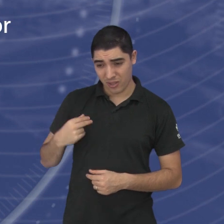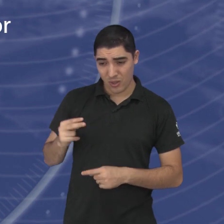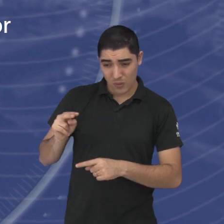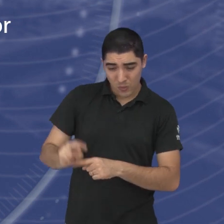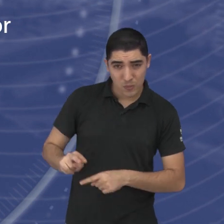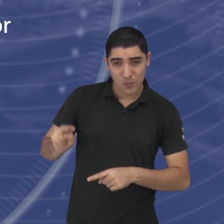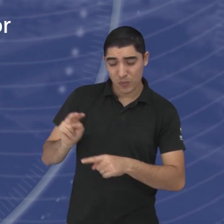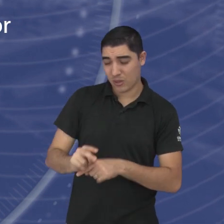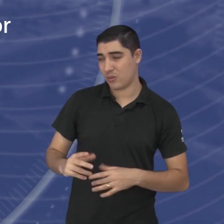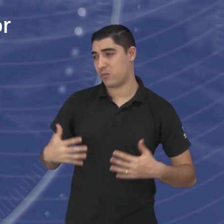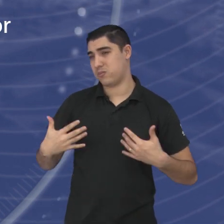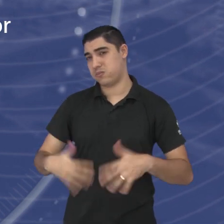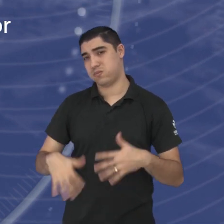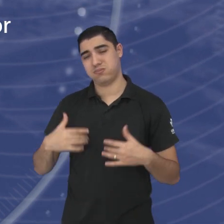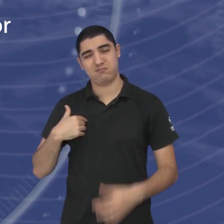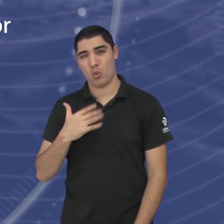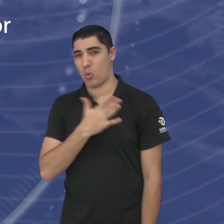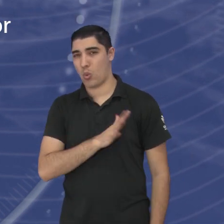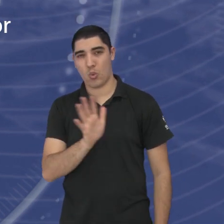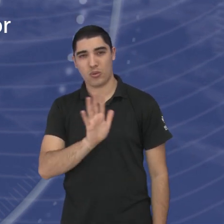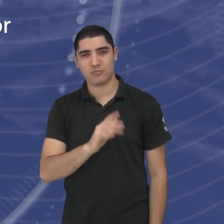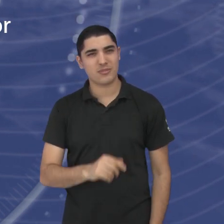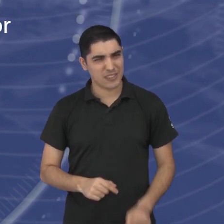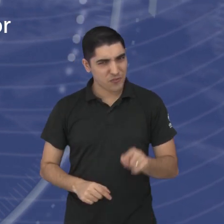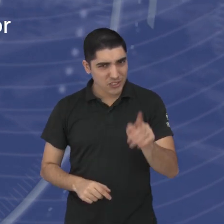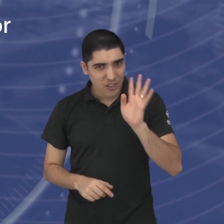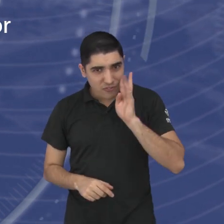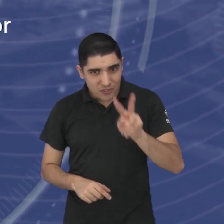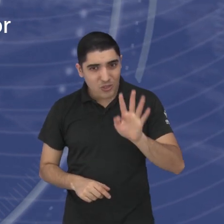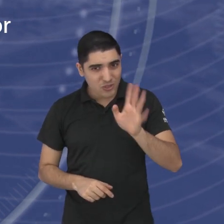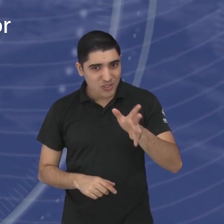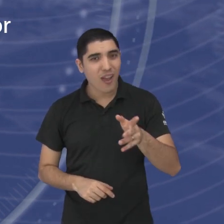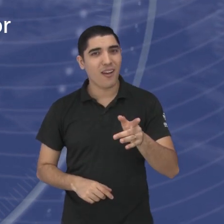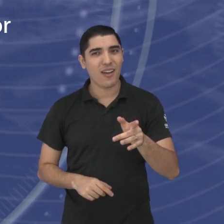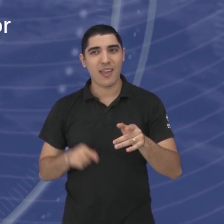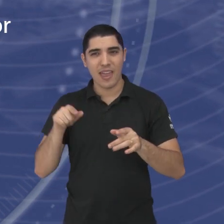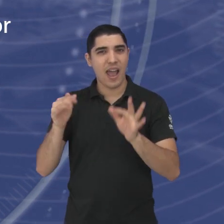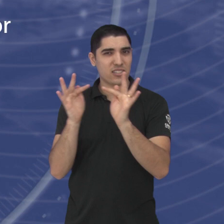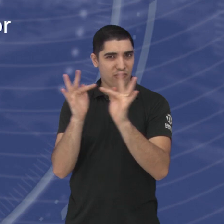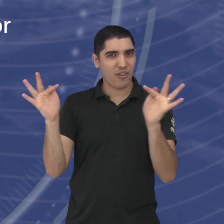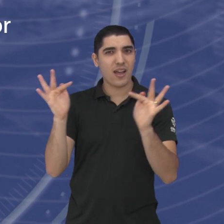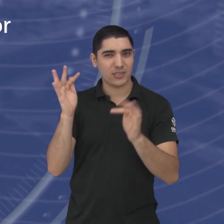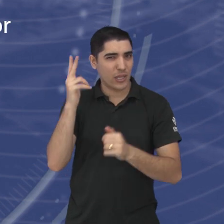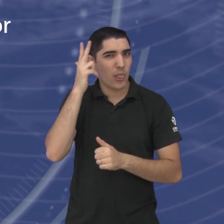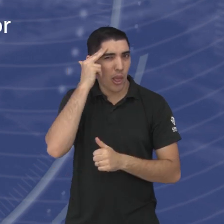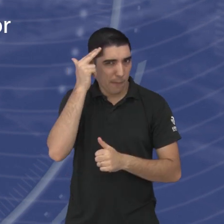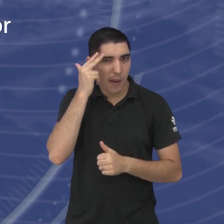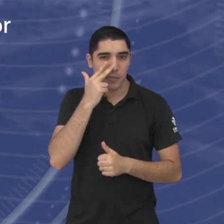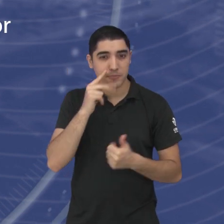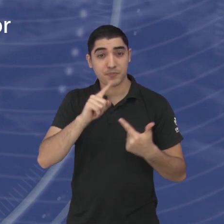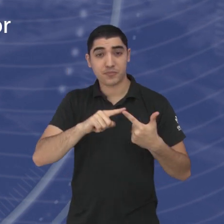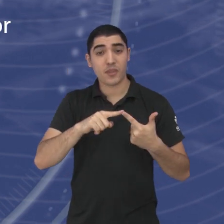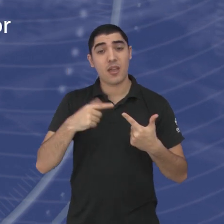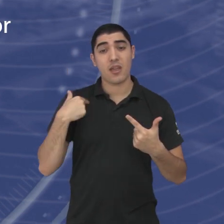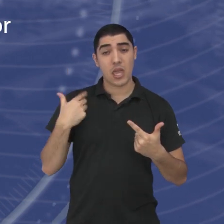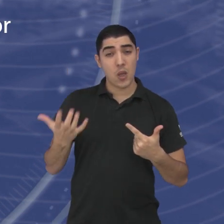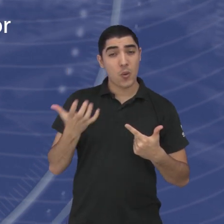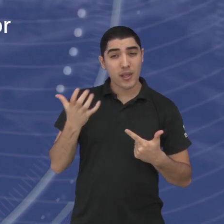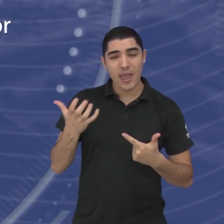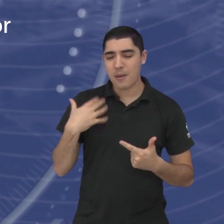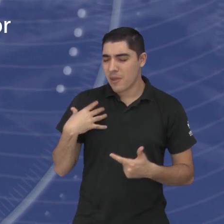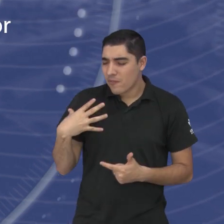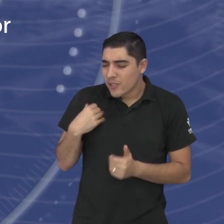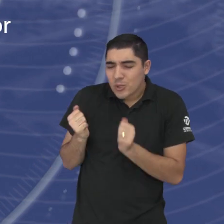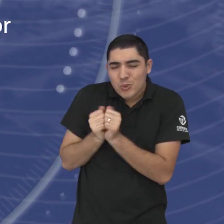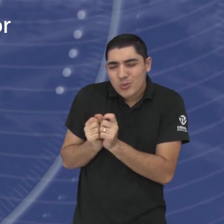maternidade. Mairina, você deve ouvir muito isso, né? Uma frase, eu acho que talvez a mais comum. Eu quero passar o